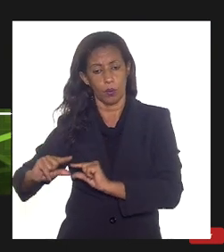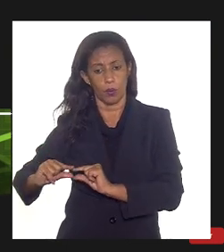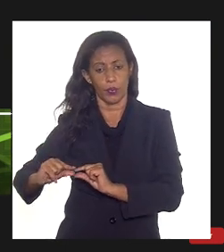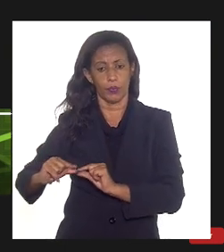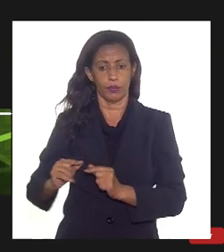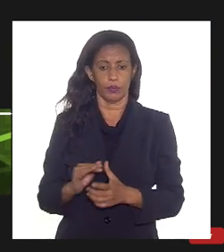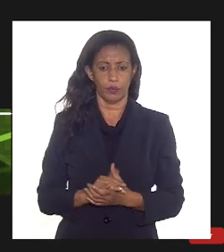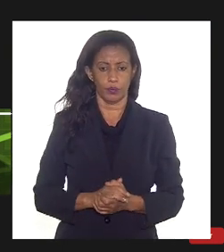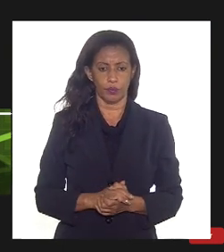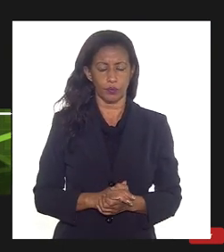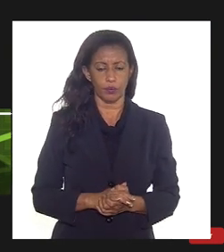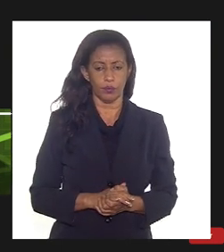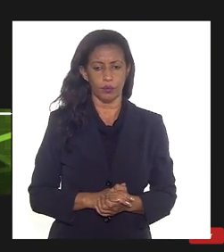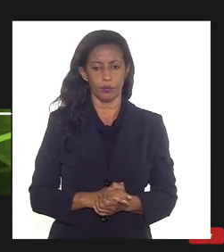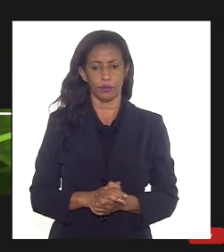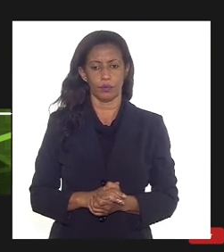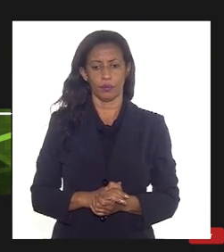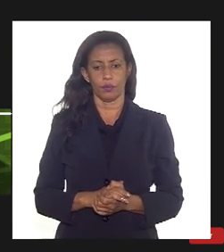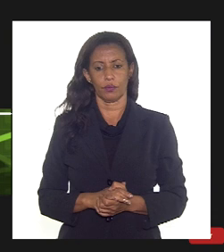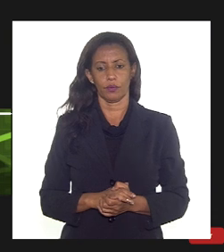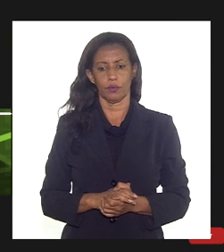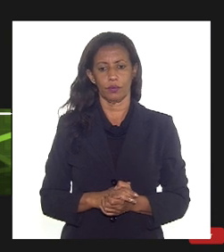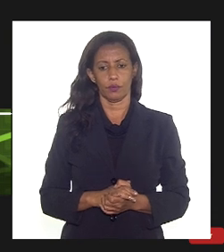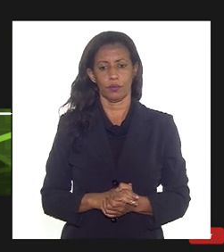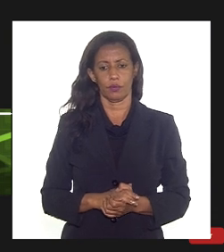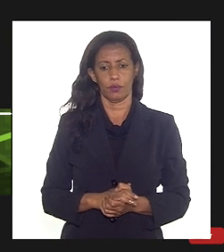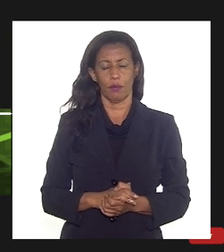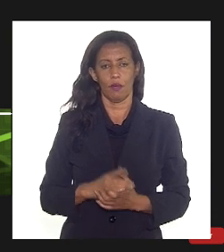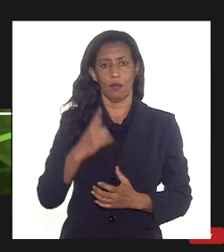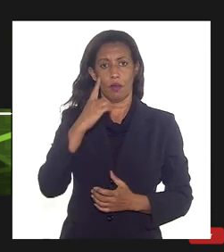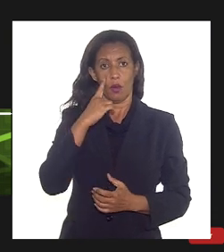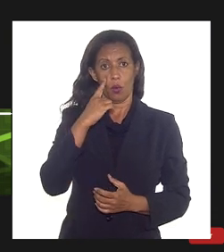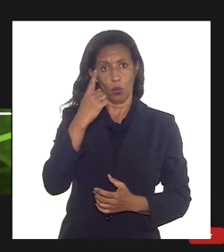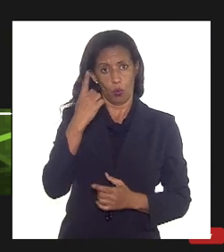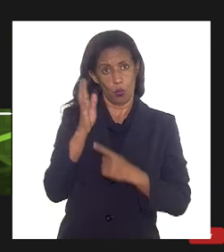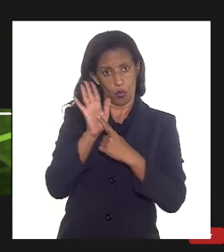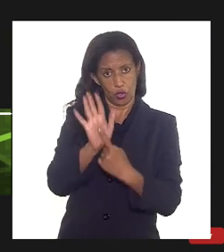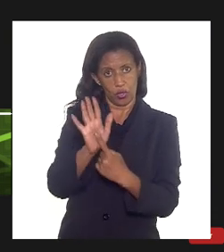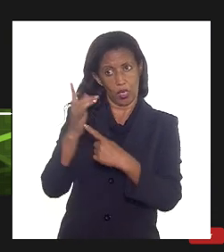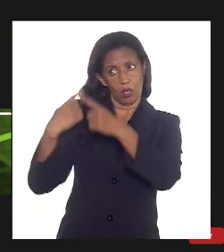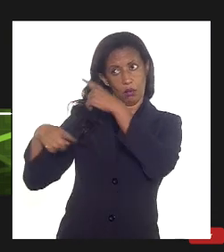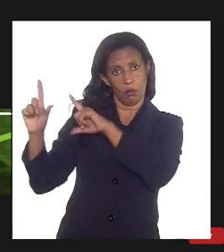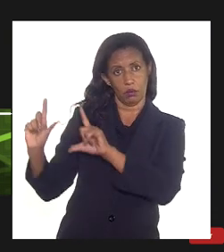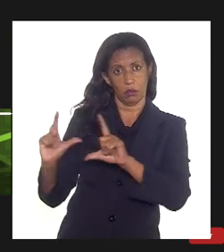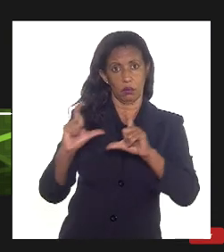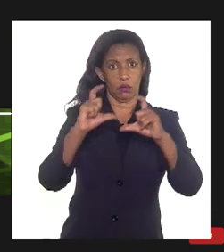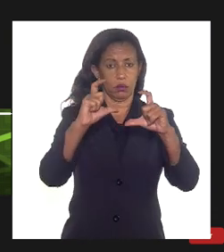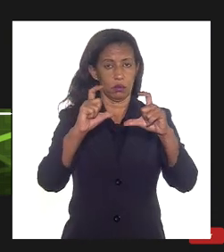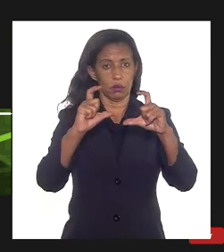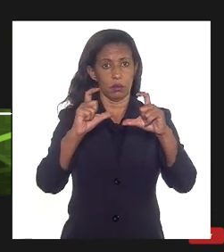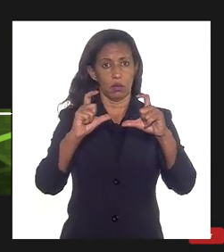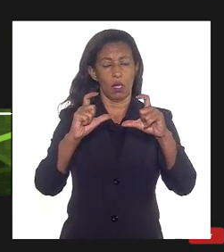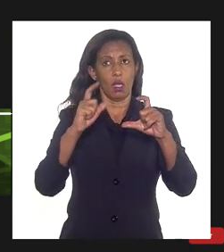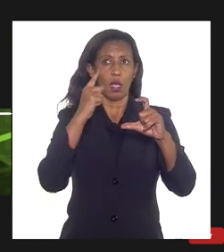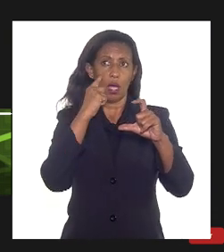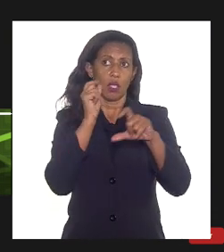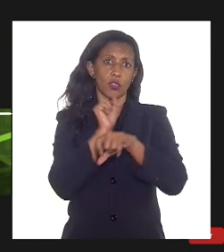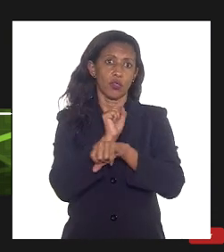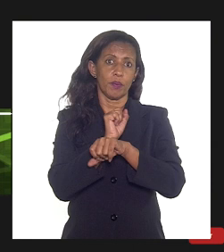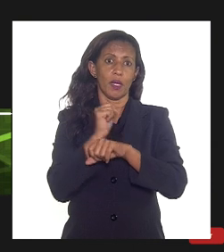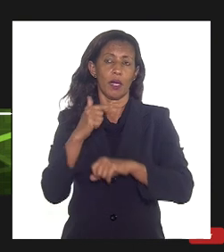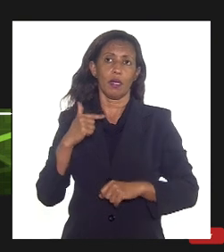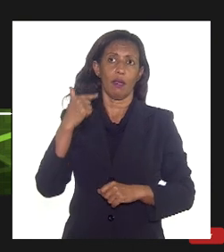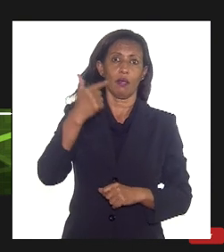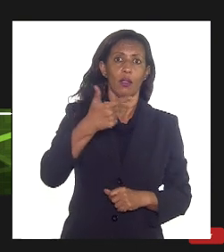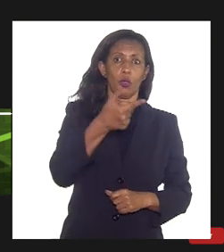anterior a demanda também se prevê aumentar e por isso a longo prazo ou pelo menos no horizonte 2030 a nossa